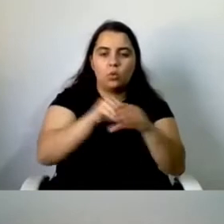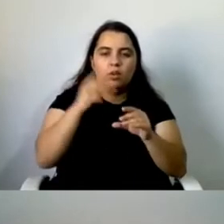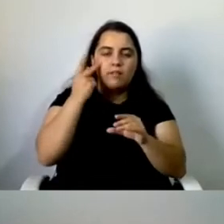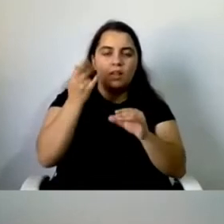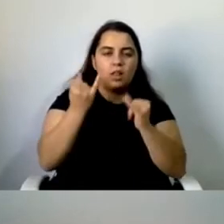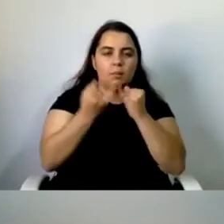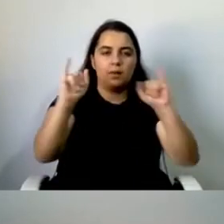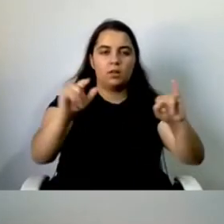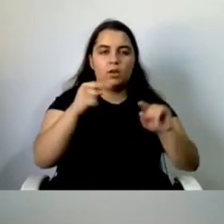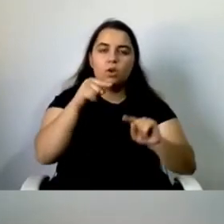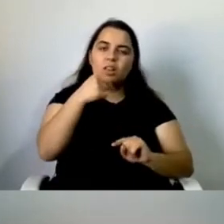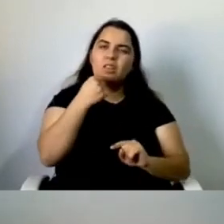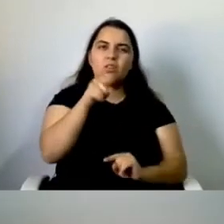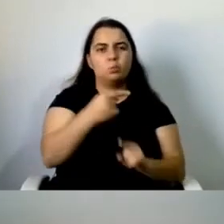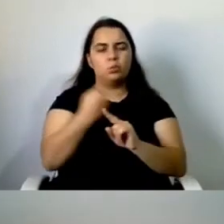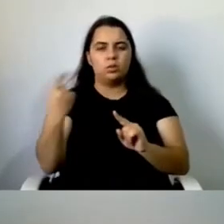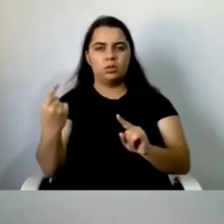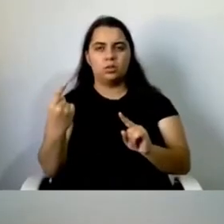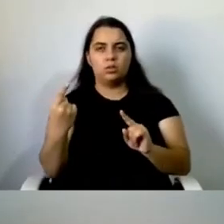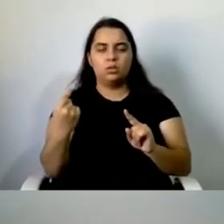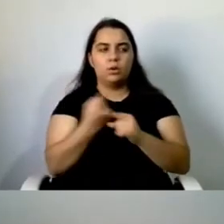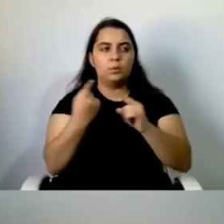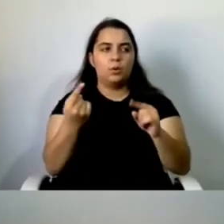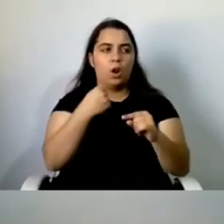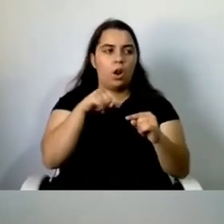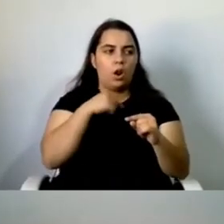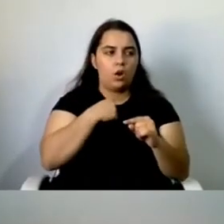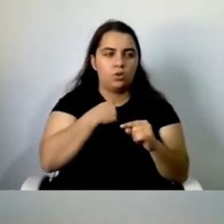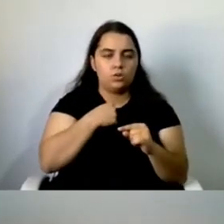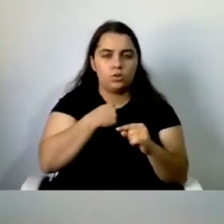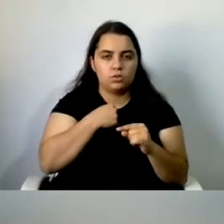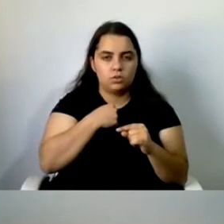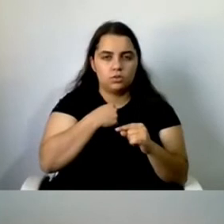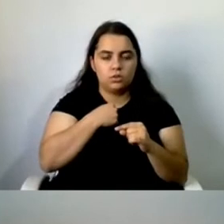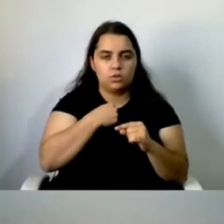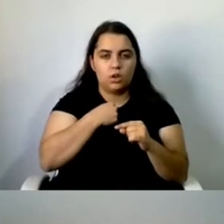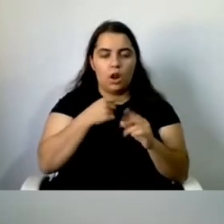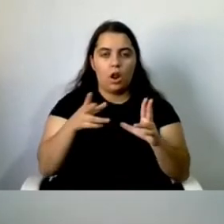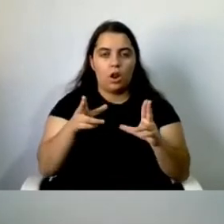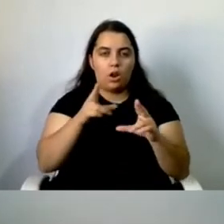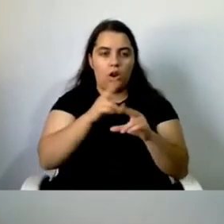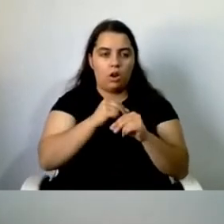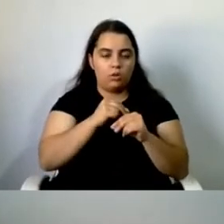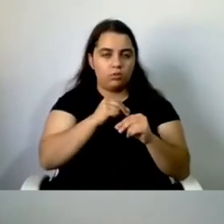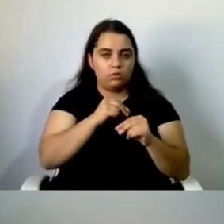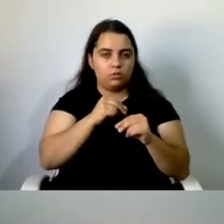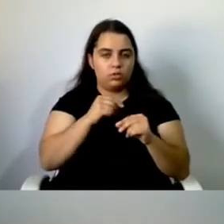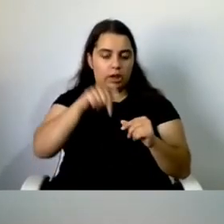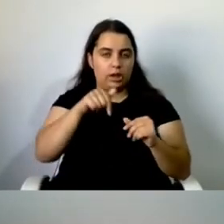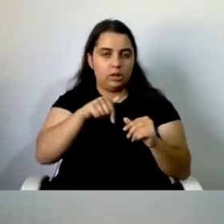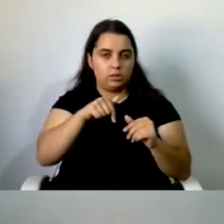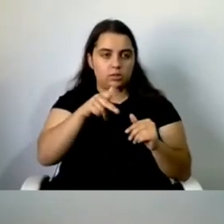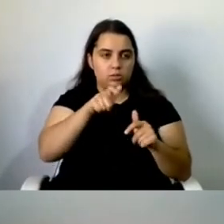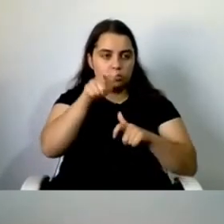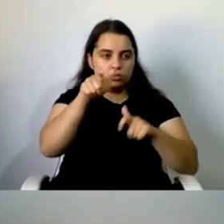Porque nós, a nossa, a geração atual que está a beneficiar deste tipo de